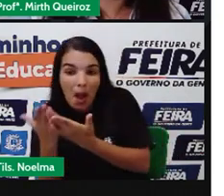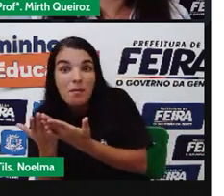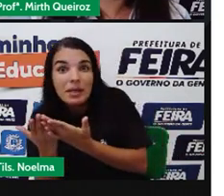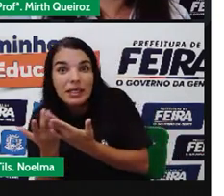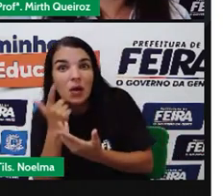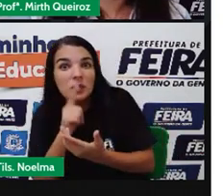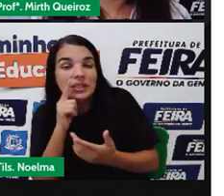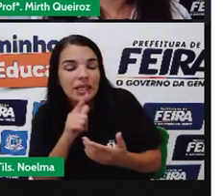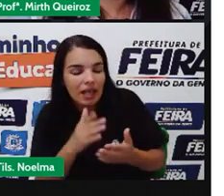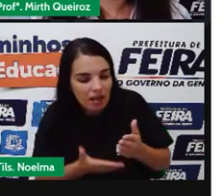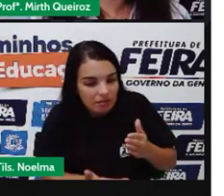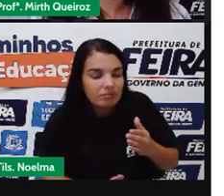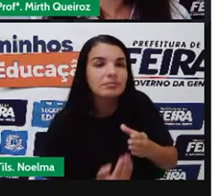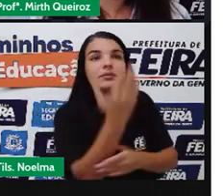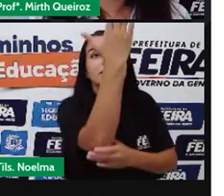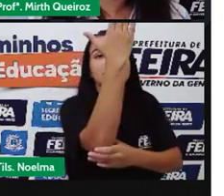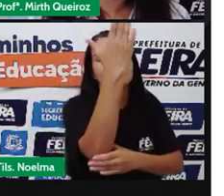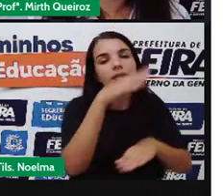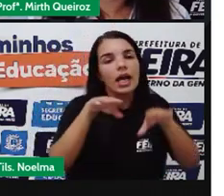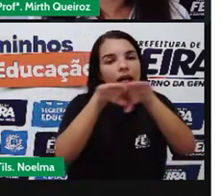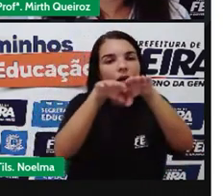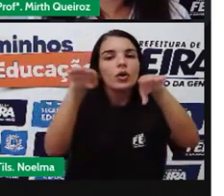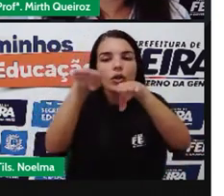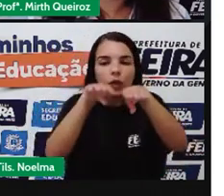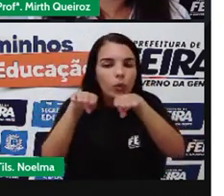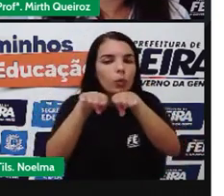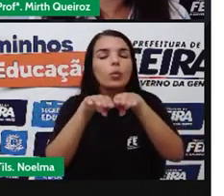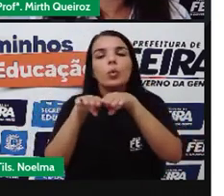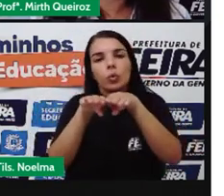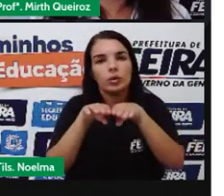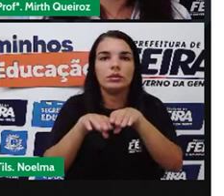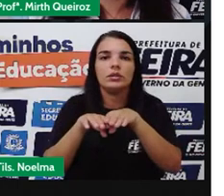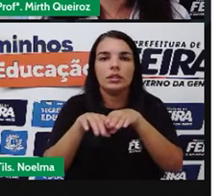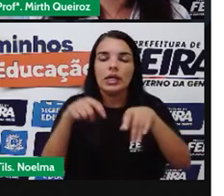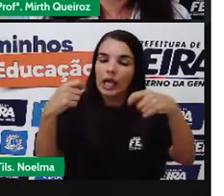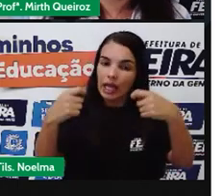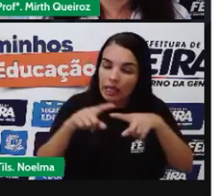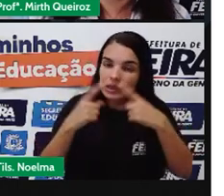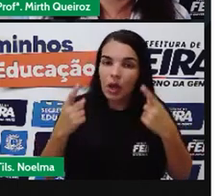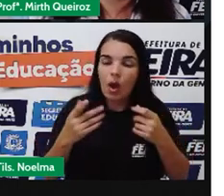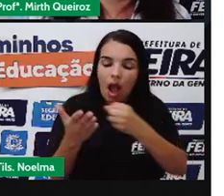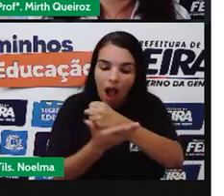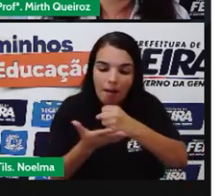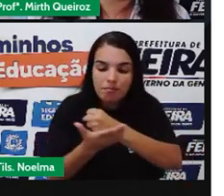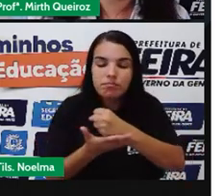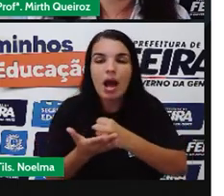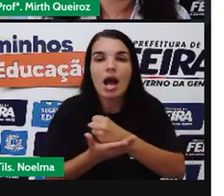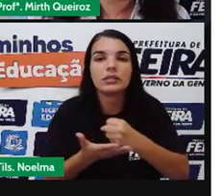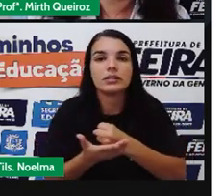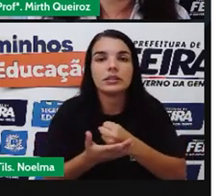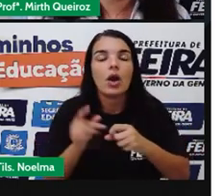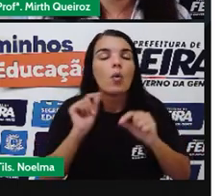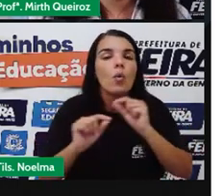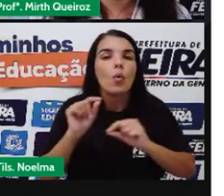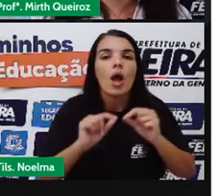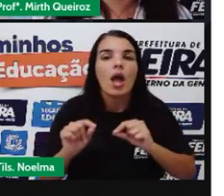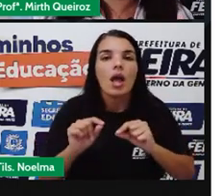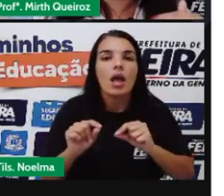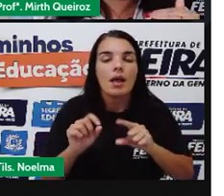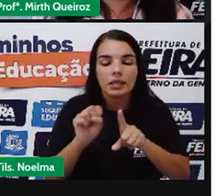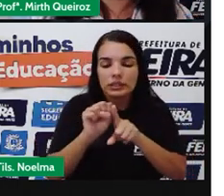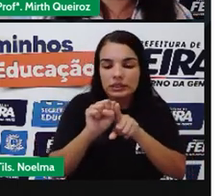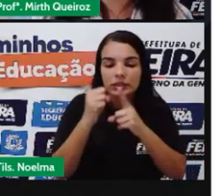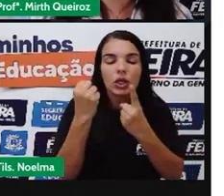relação Principalmente A essa desigualdade Que há no país Em relação As classes sociais Né A